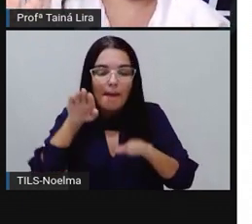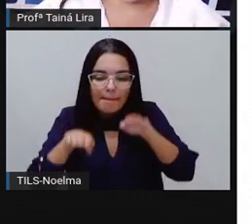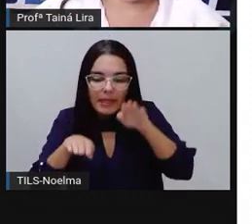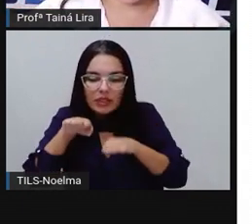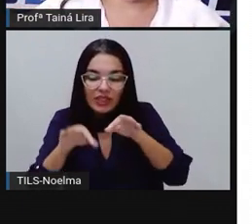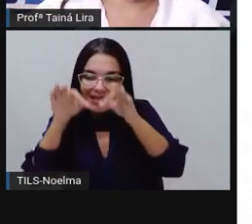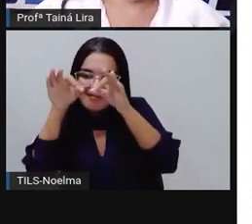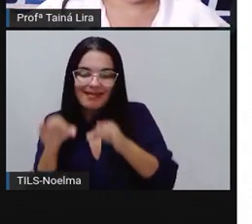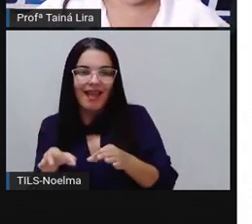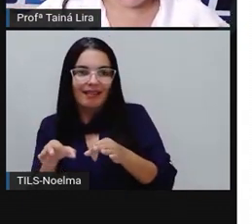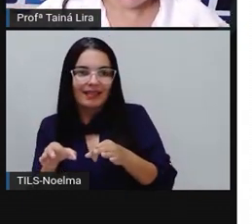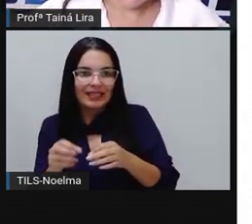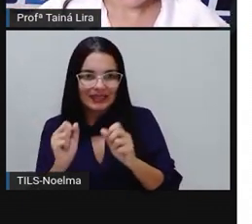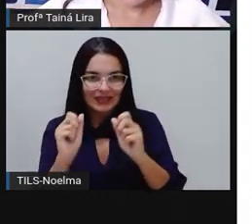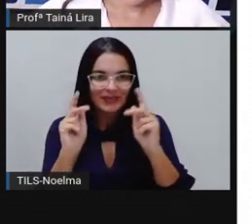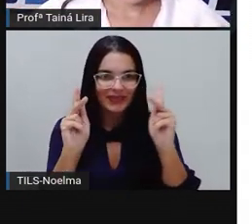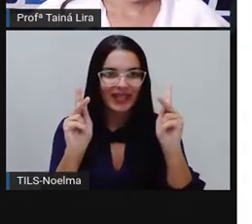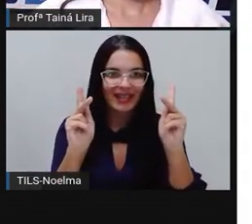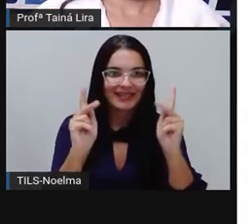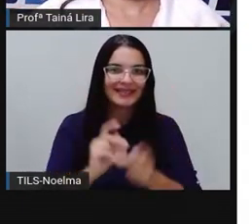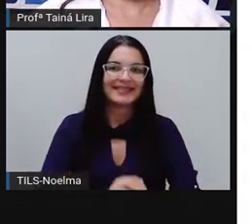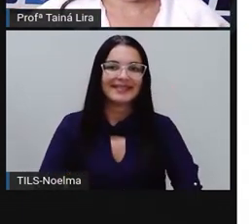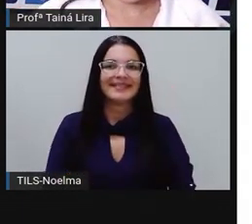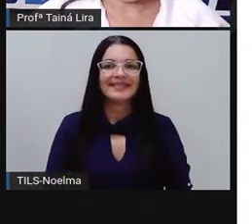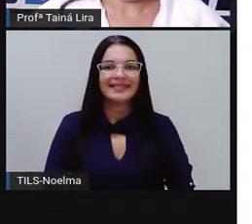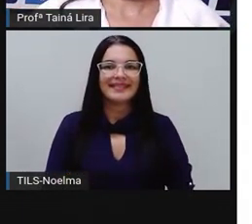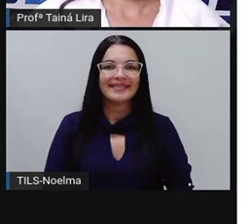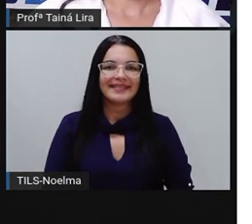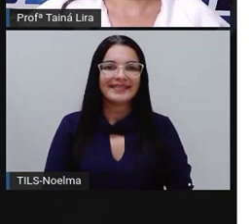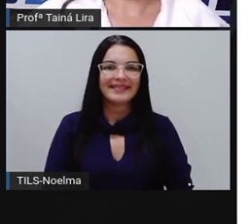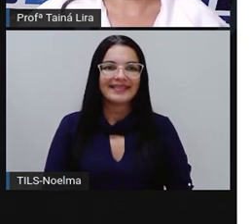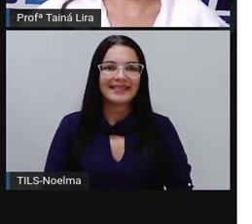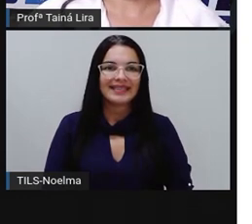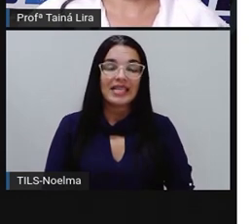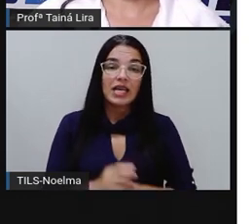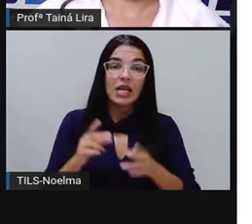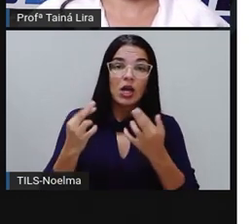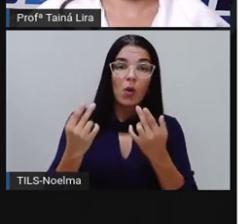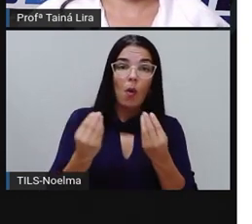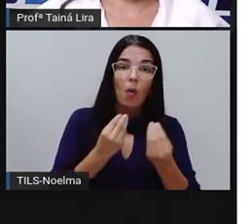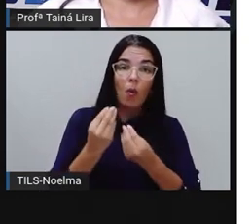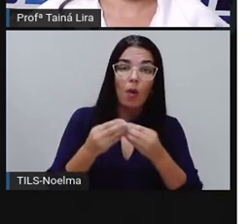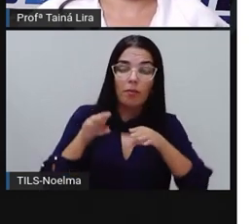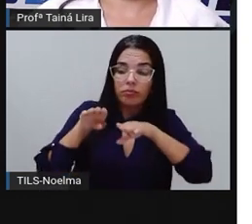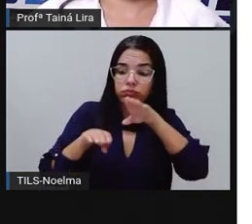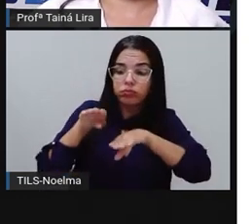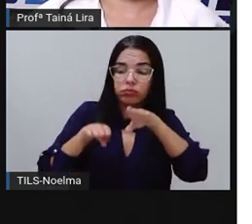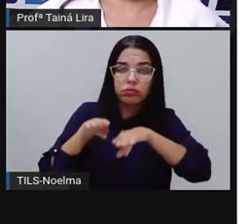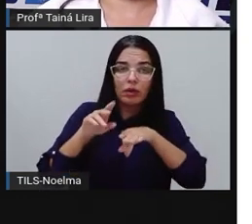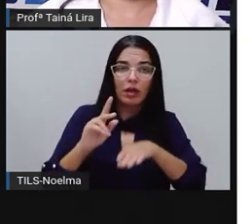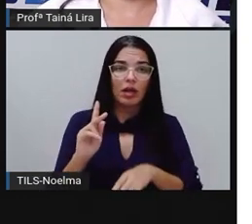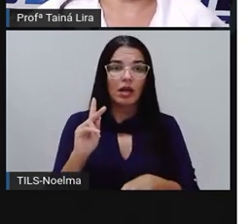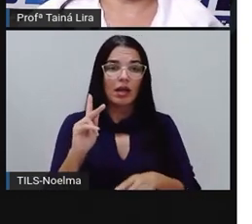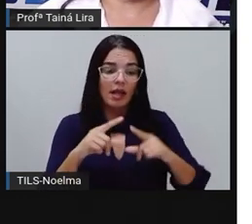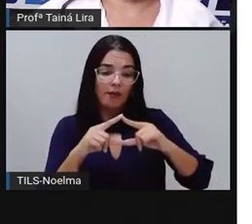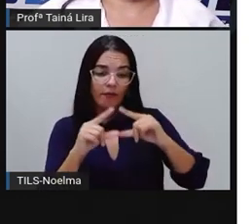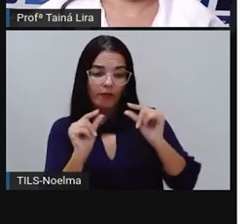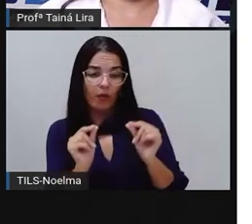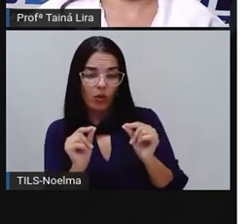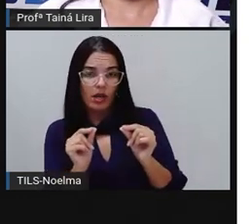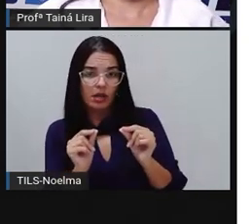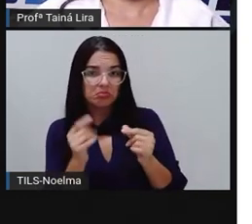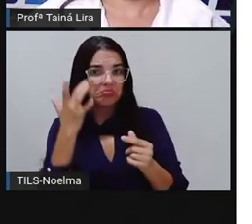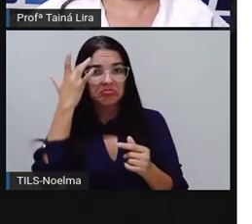são medidas exatas, tá bom? Então, olha lá, como a medida da hortelã da receita foi utilizando uma